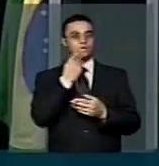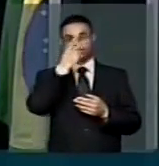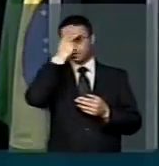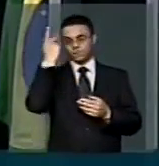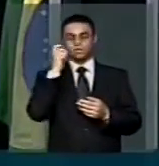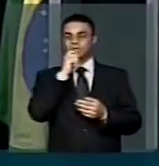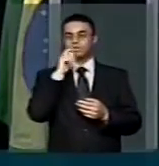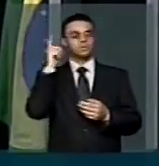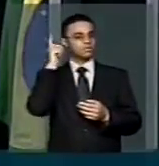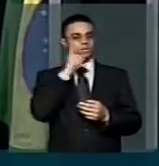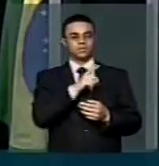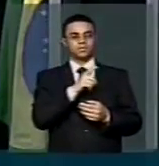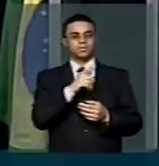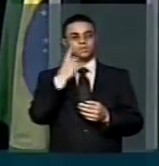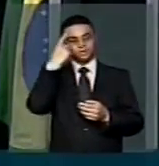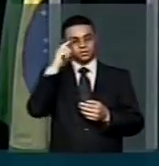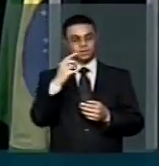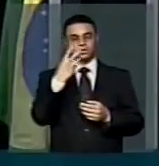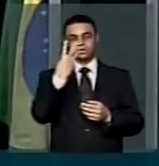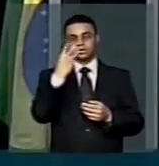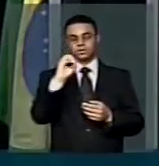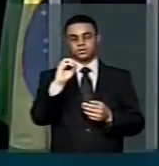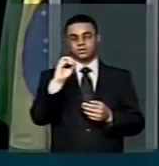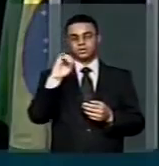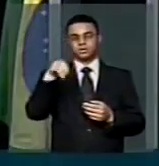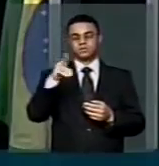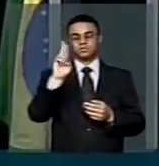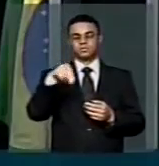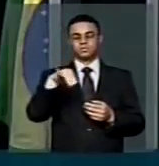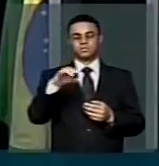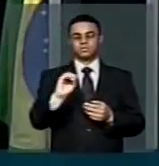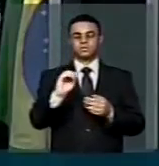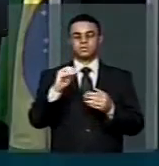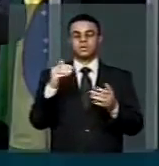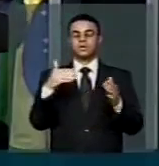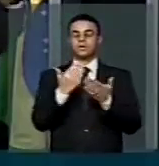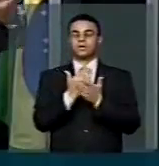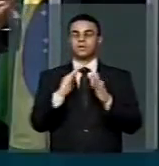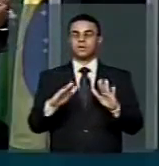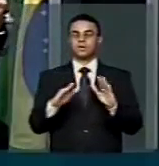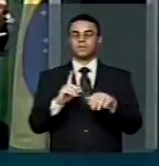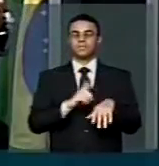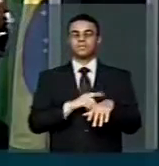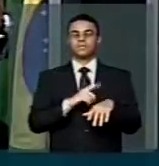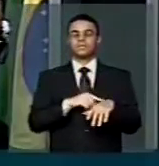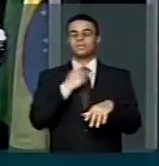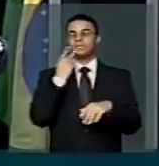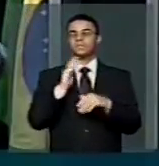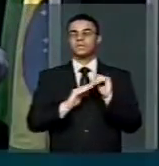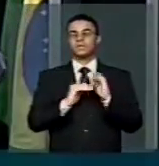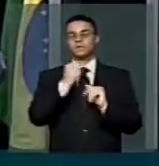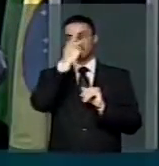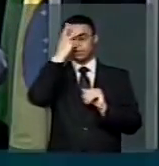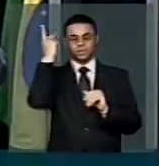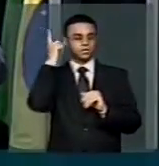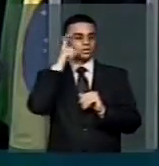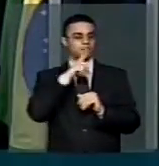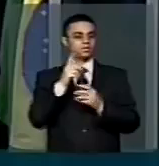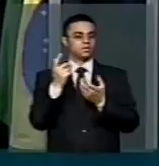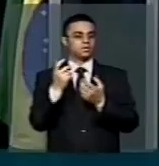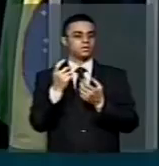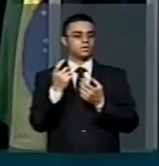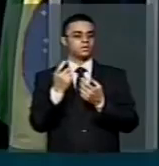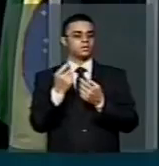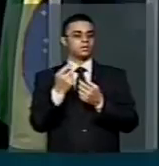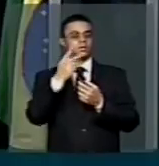abono, que em 30 de junho termina o prazo para receber o abono relativo ao exercício do ano passado. Aquele